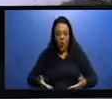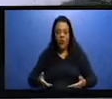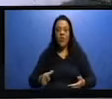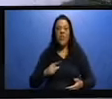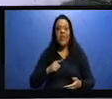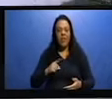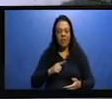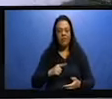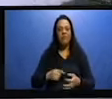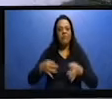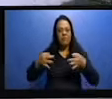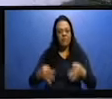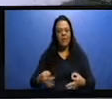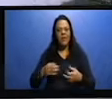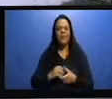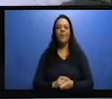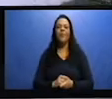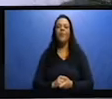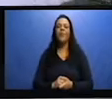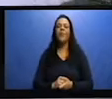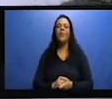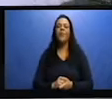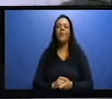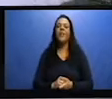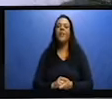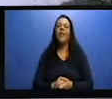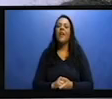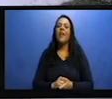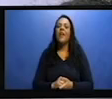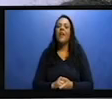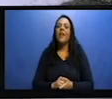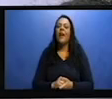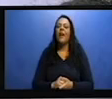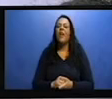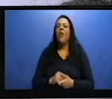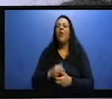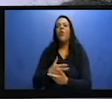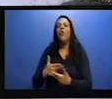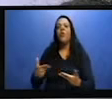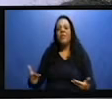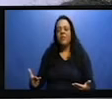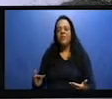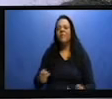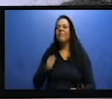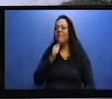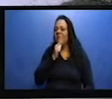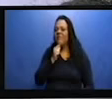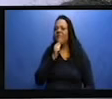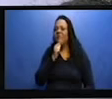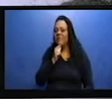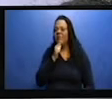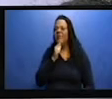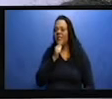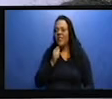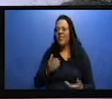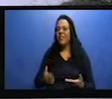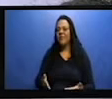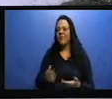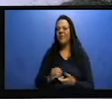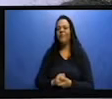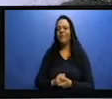No entanto, algumas características permanecem nas cidades contemporâneas sob outros aspectos, sob outra roupagem.